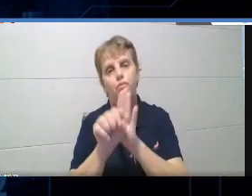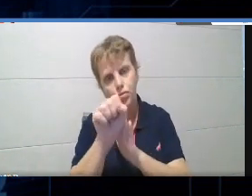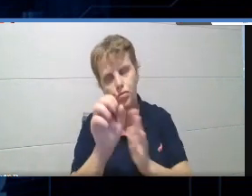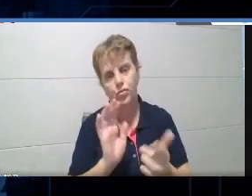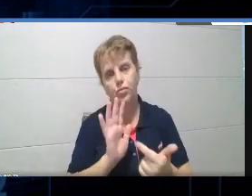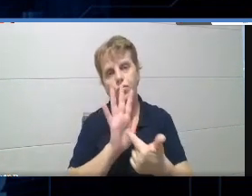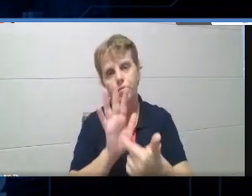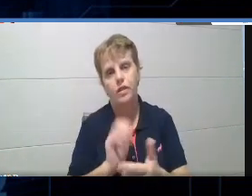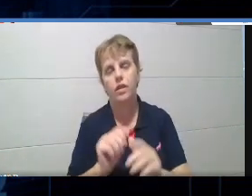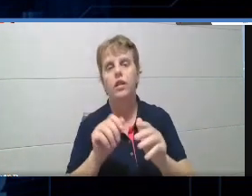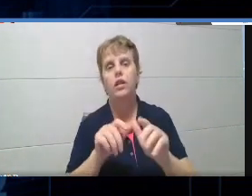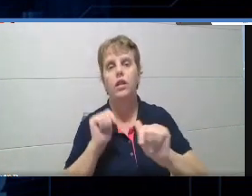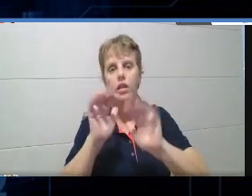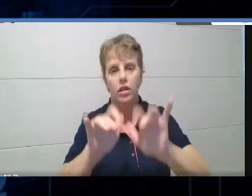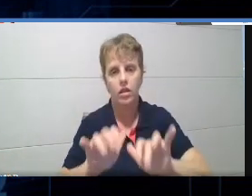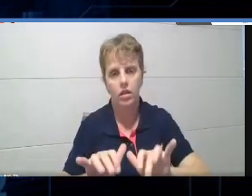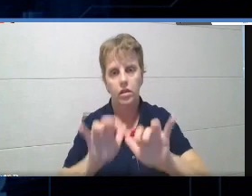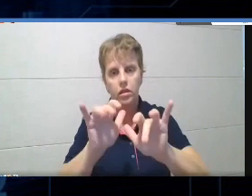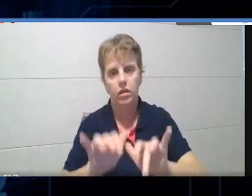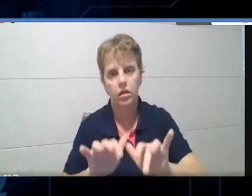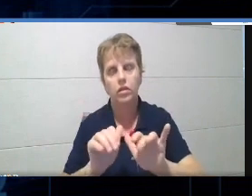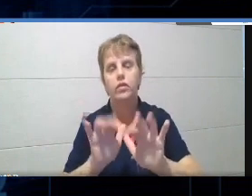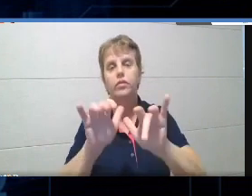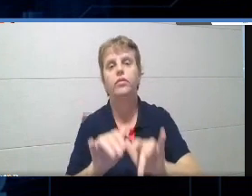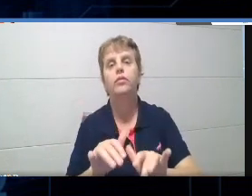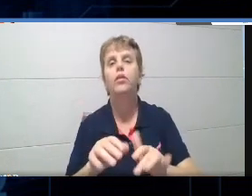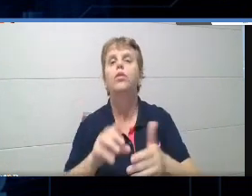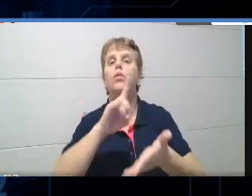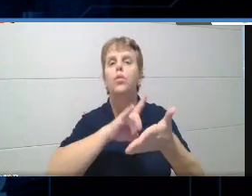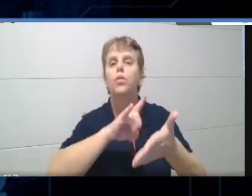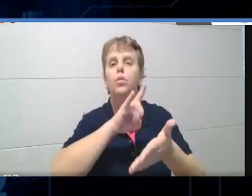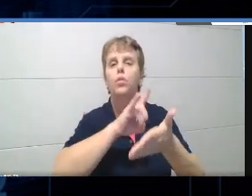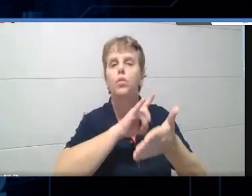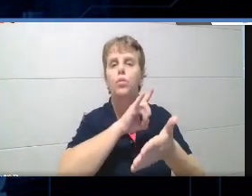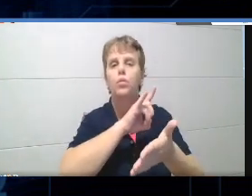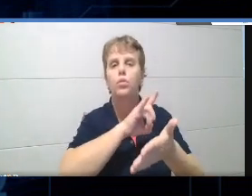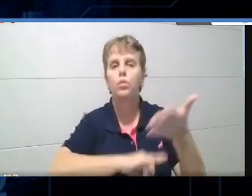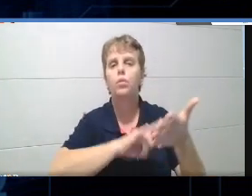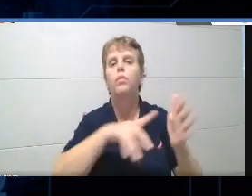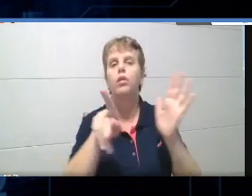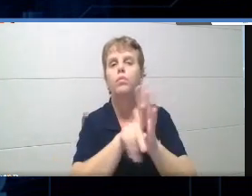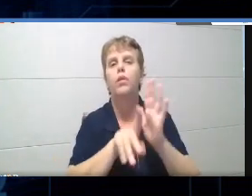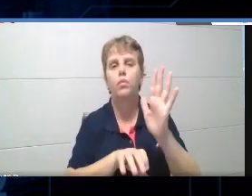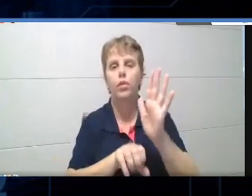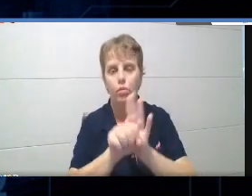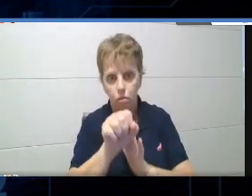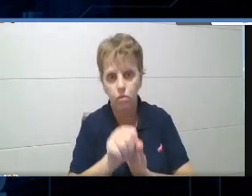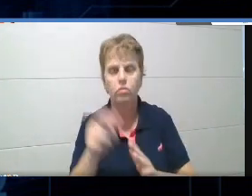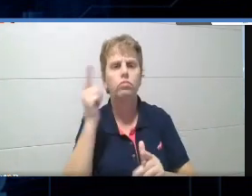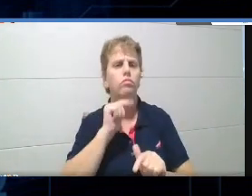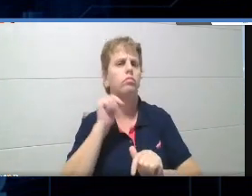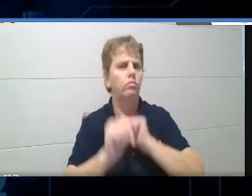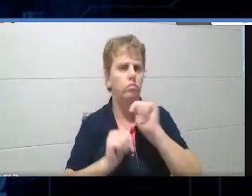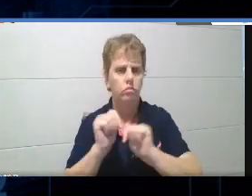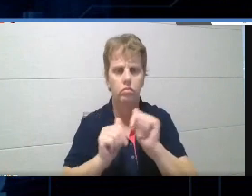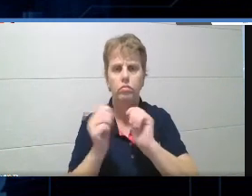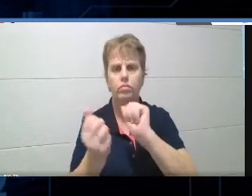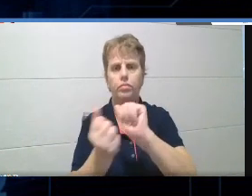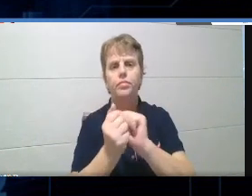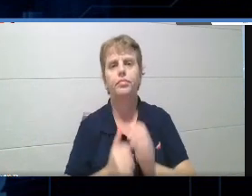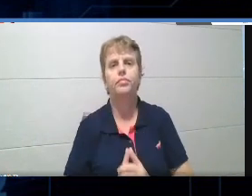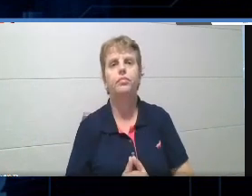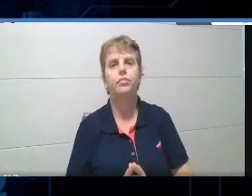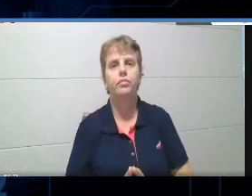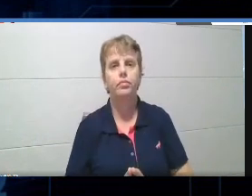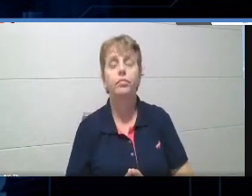é, por exemplo, né, o Google, documentos do Google, as ferramentas do Google, todas elas são muito colaborativas, tá? Então